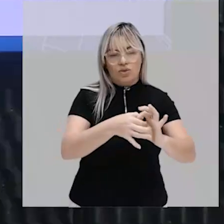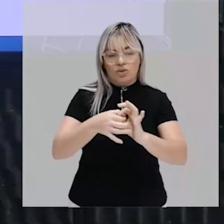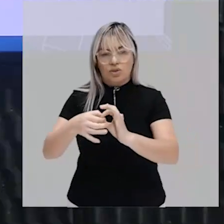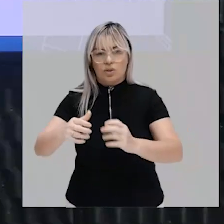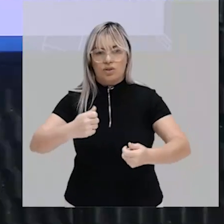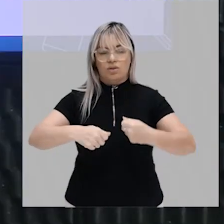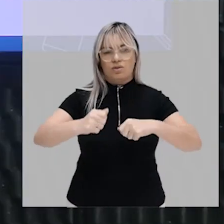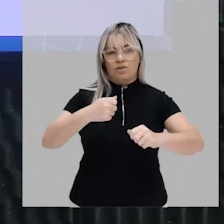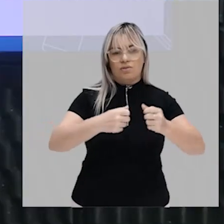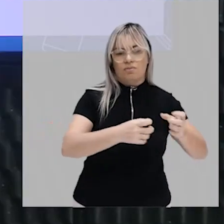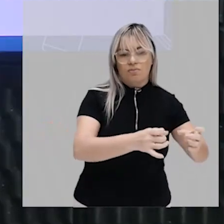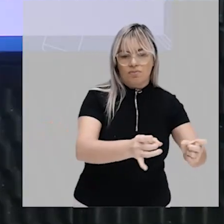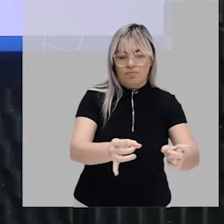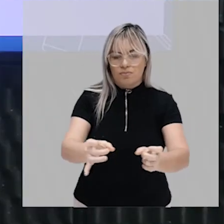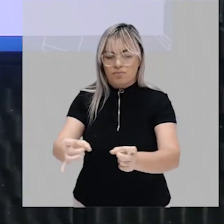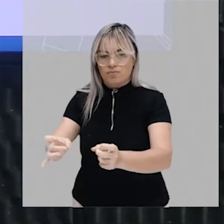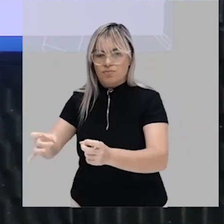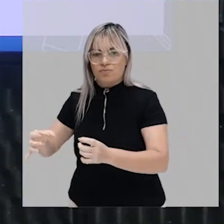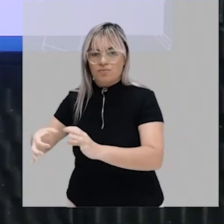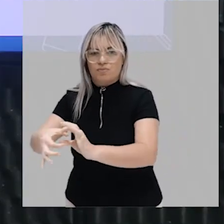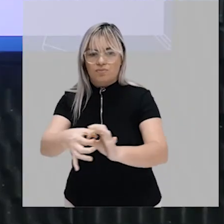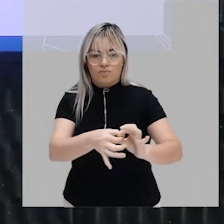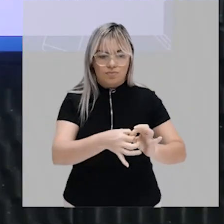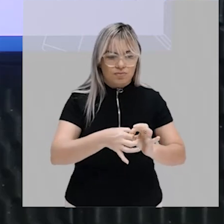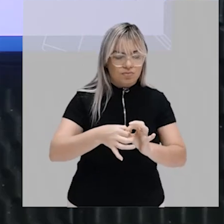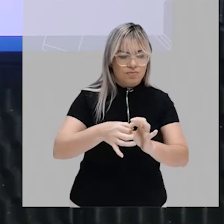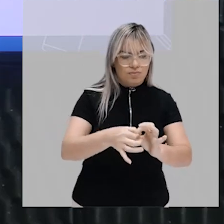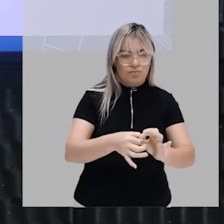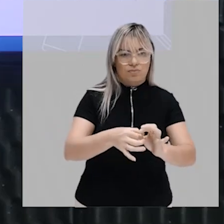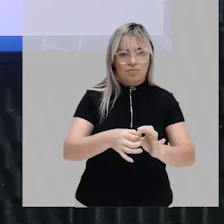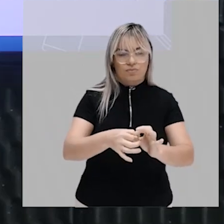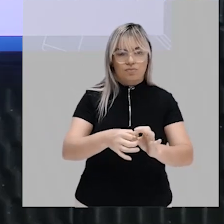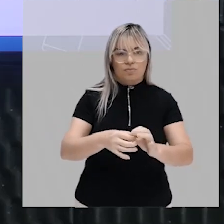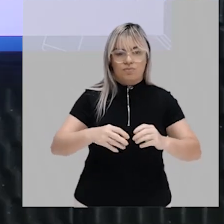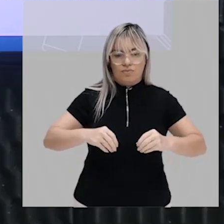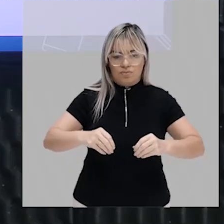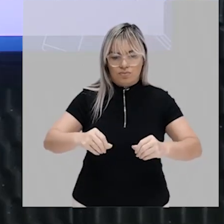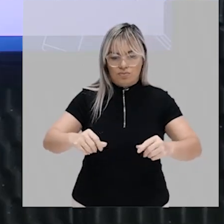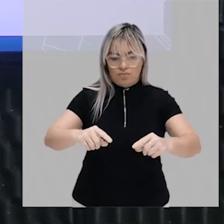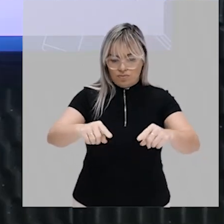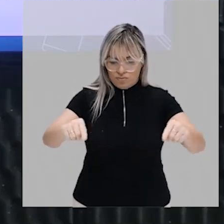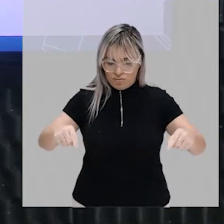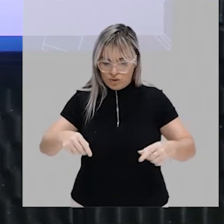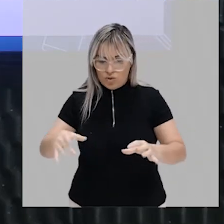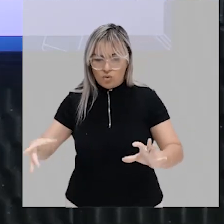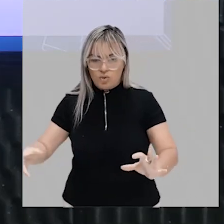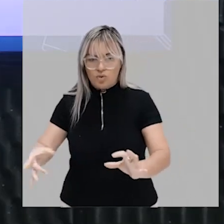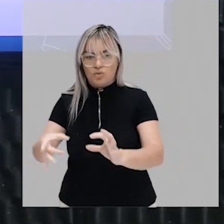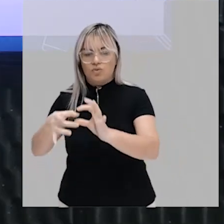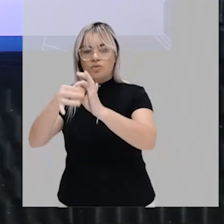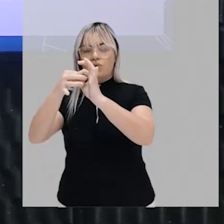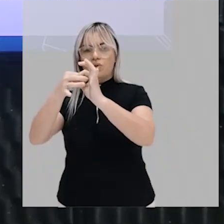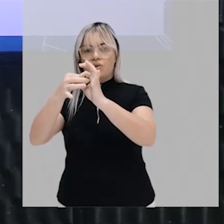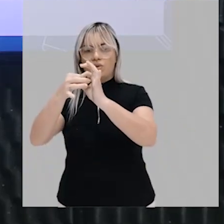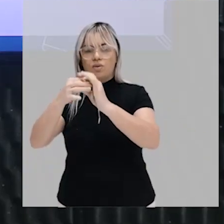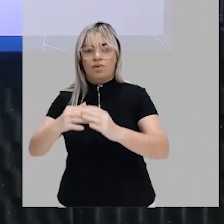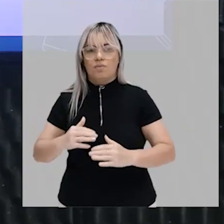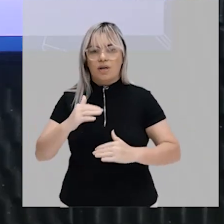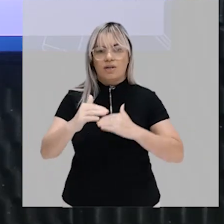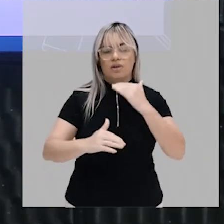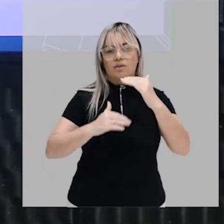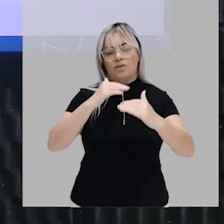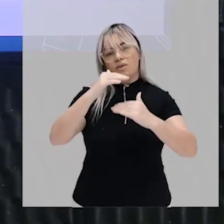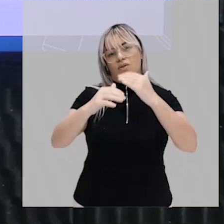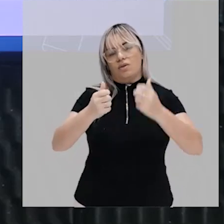de tentativa de unificar o território também para fazer avançar o comércio para avançar a economia